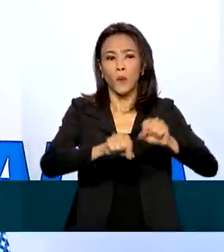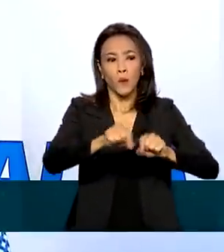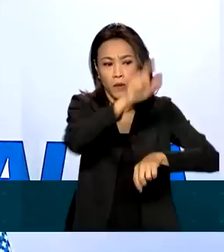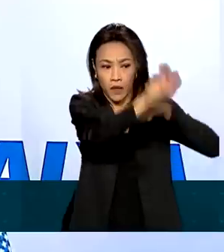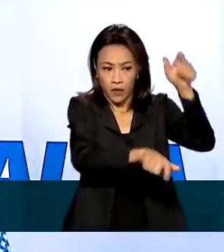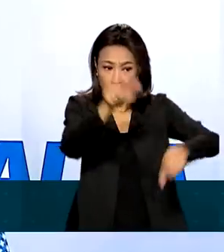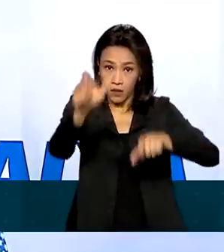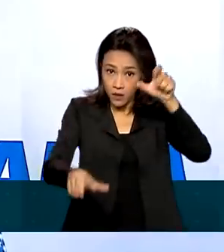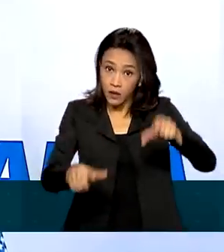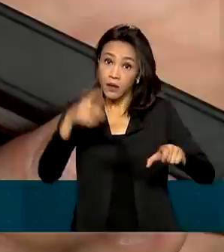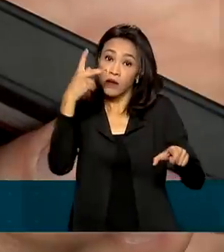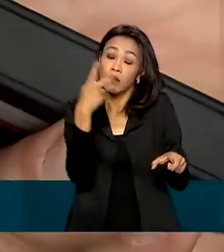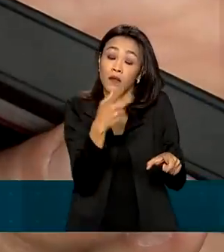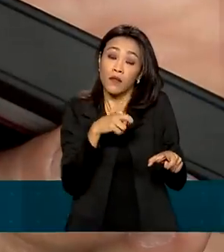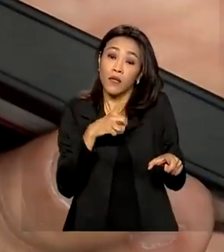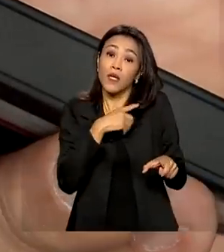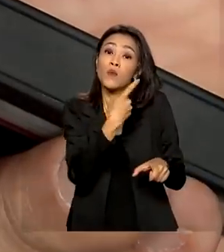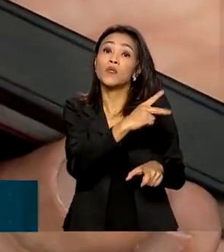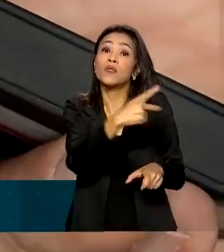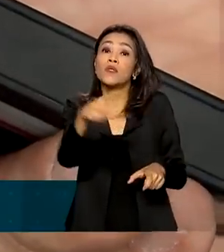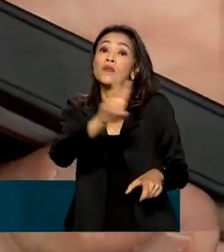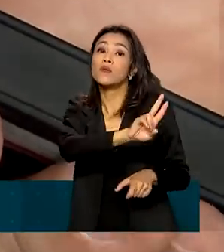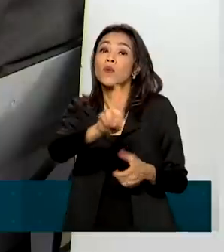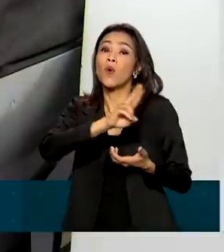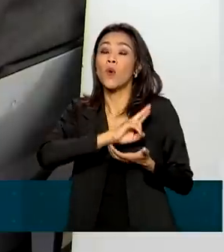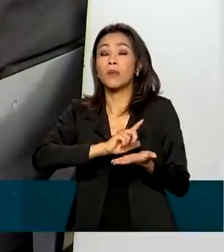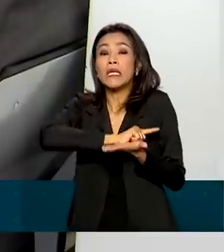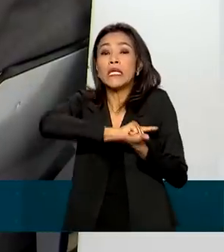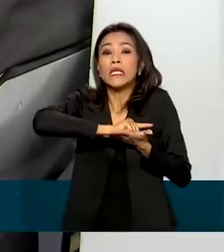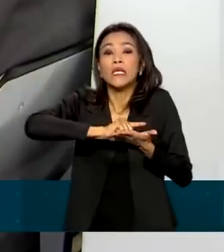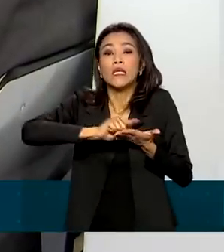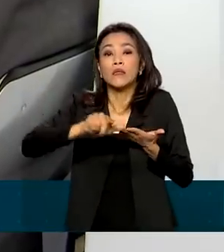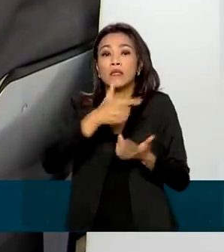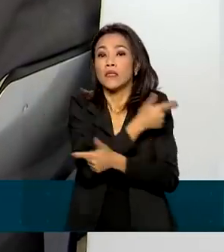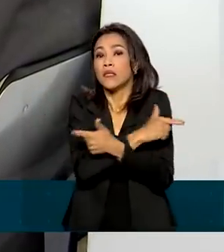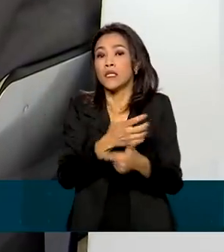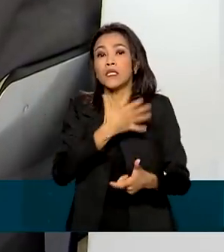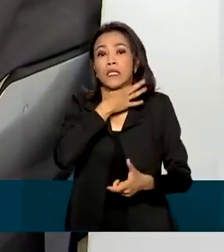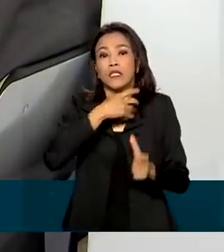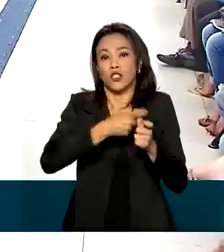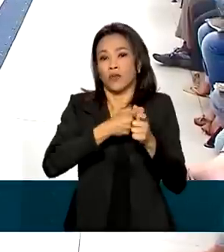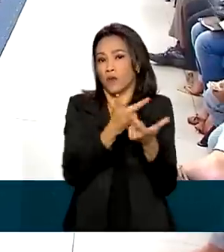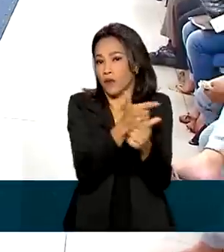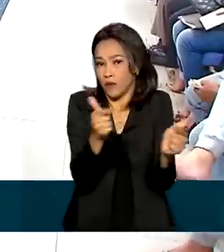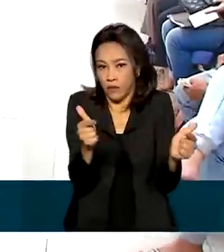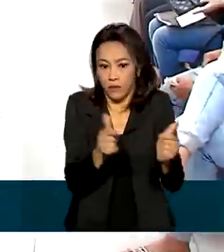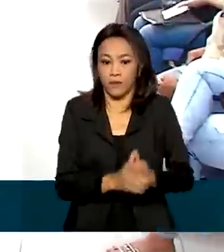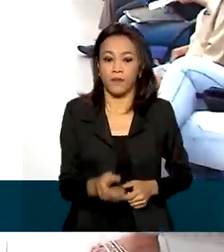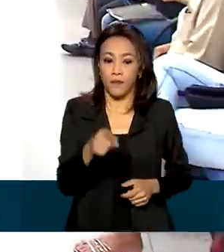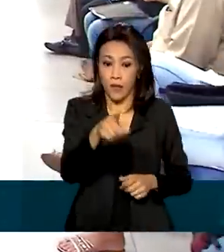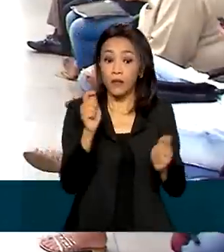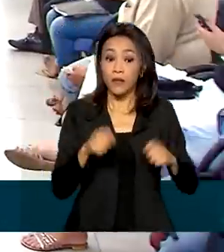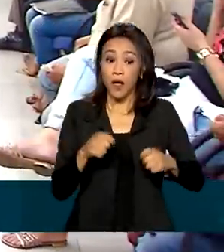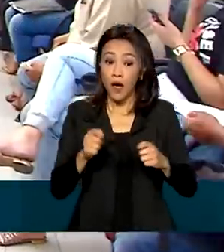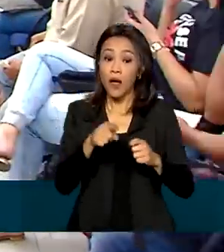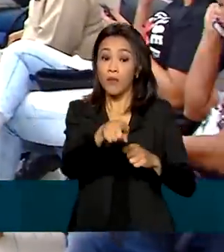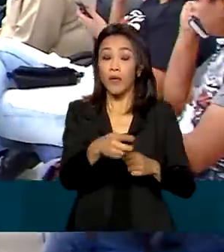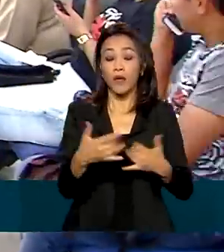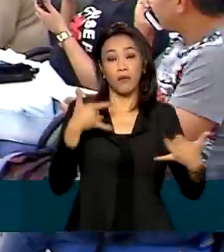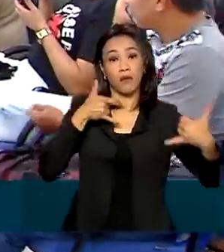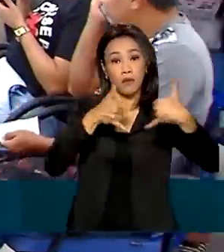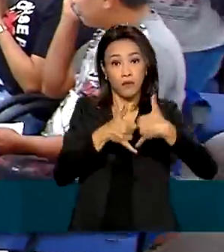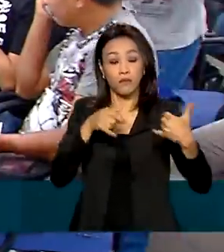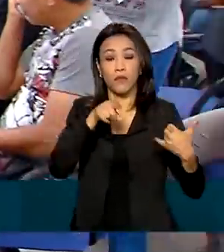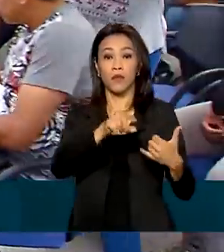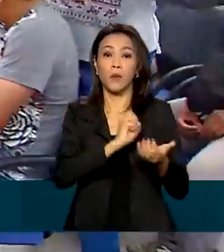o seu nome limpo. É possível solicitar as simulações de pagamento através do WhatsApp e dos canais de atendimento no Facebook e no